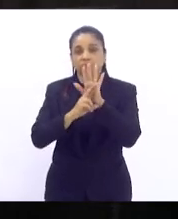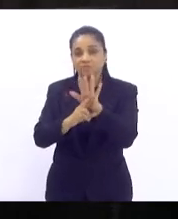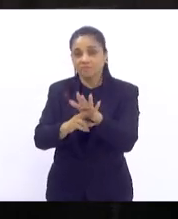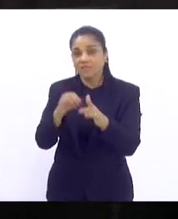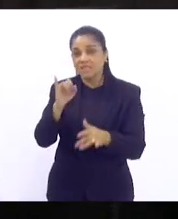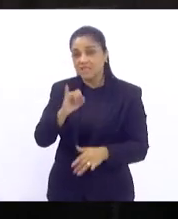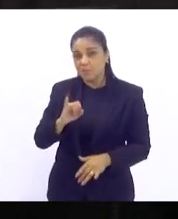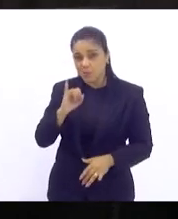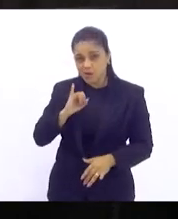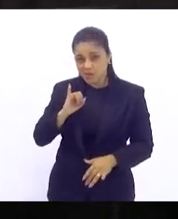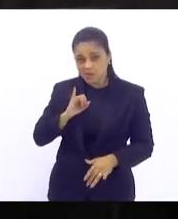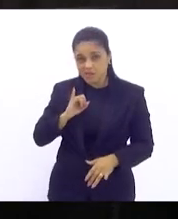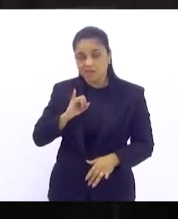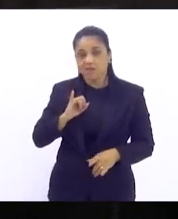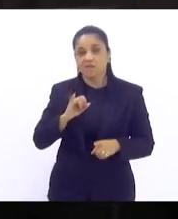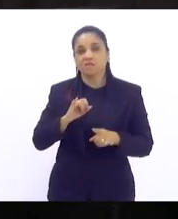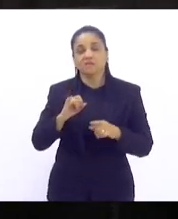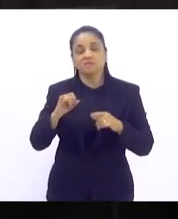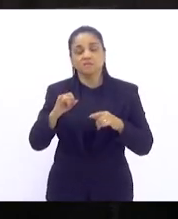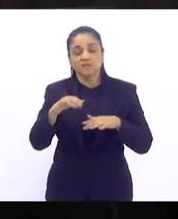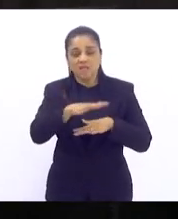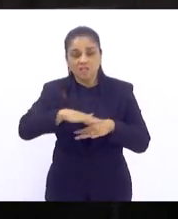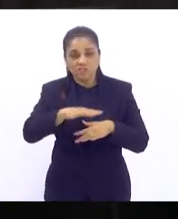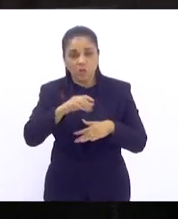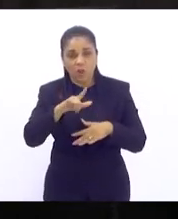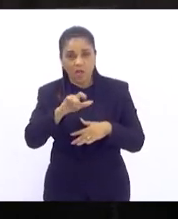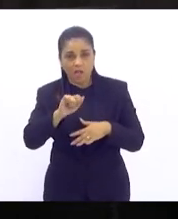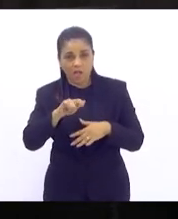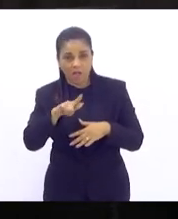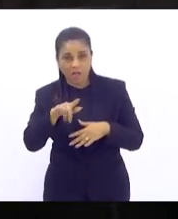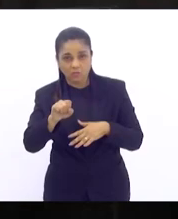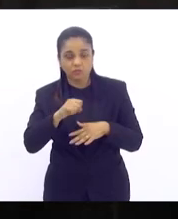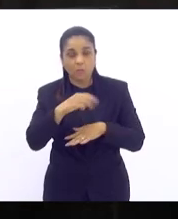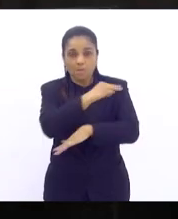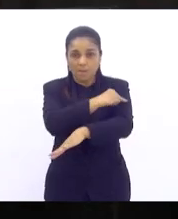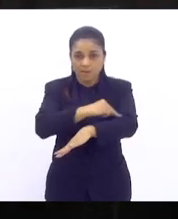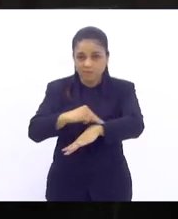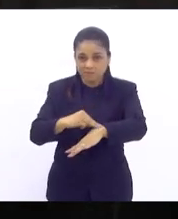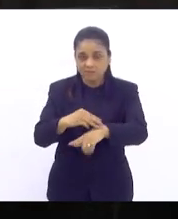da região dos lagos de Magé